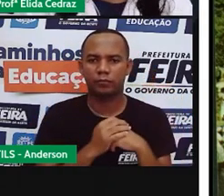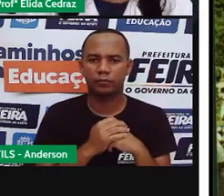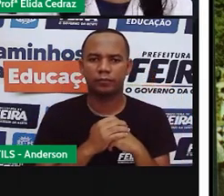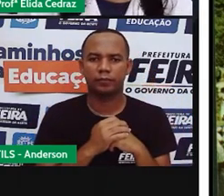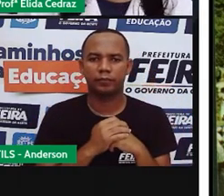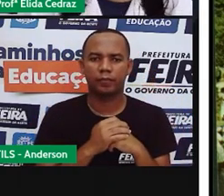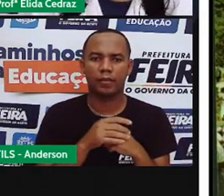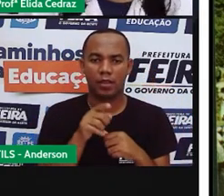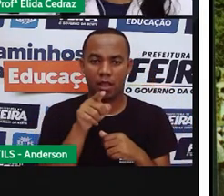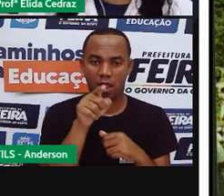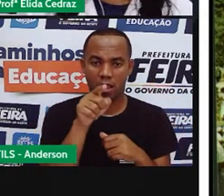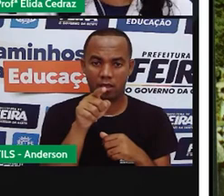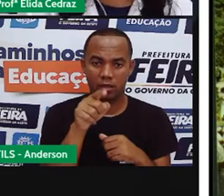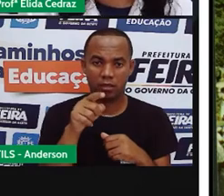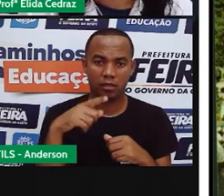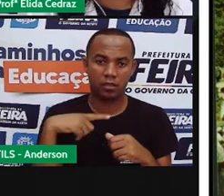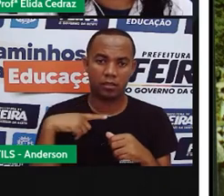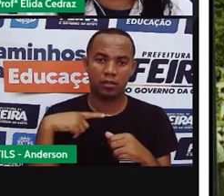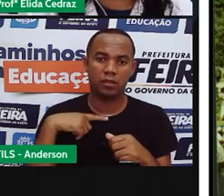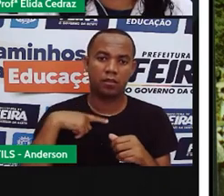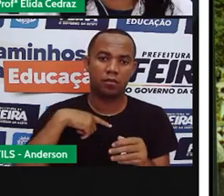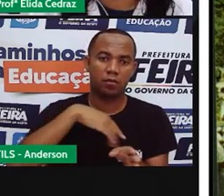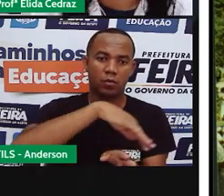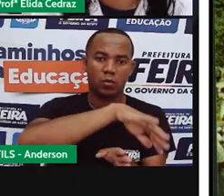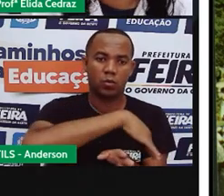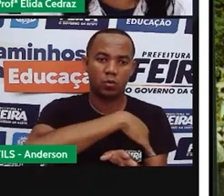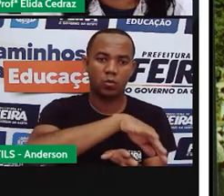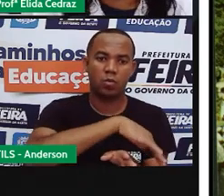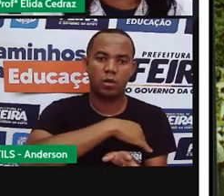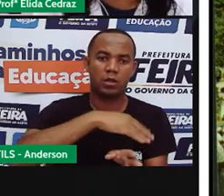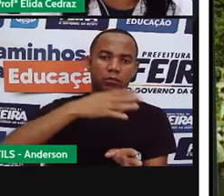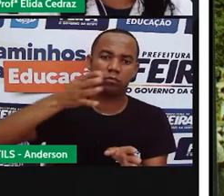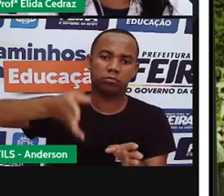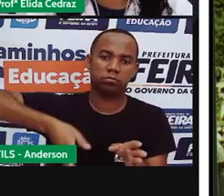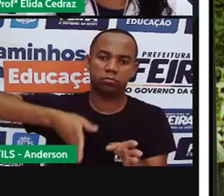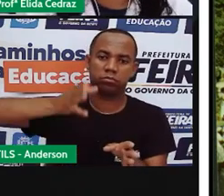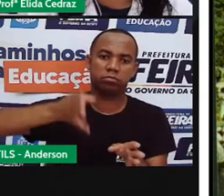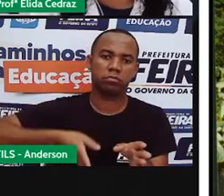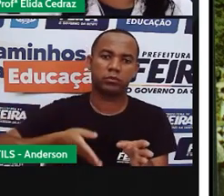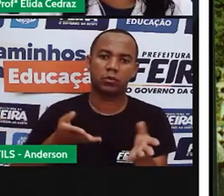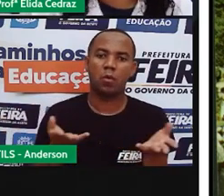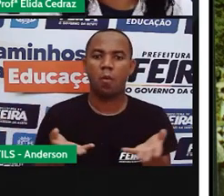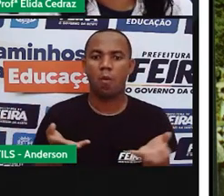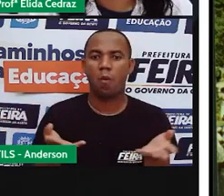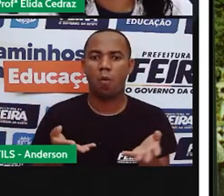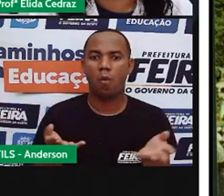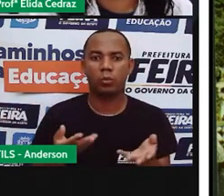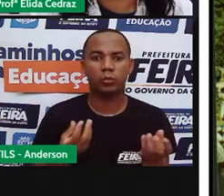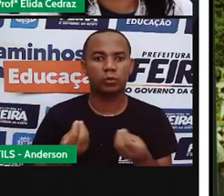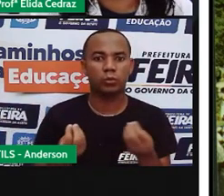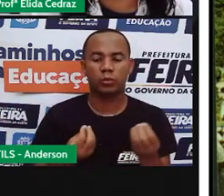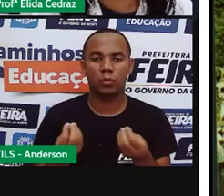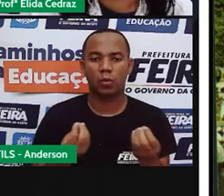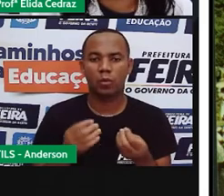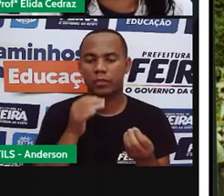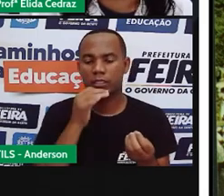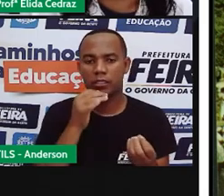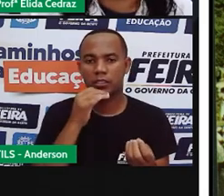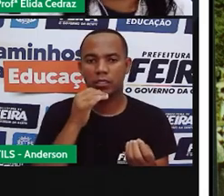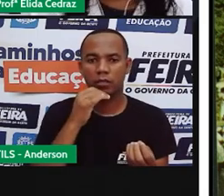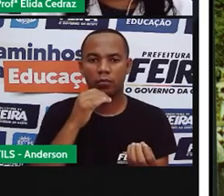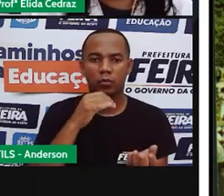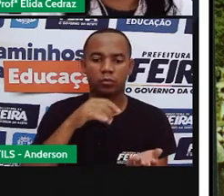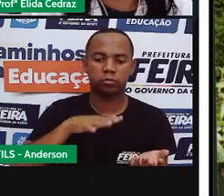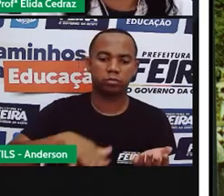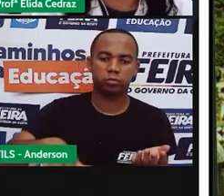Aqui também é a Avenida Jatulio Vargas. Onde hoje você frequenta a praça de alimentação.